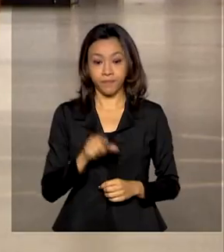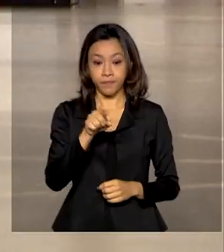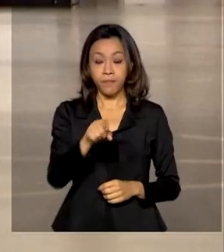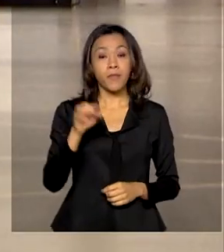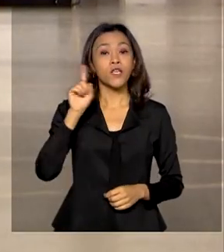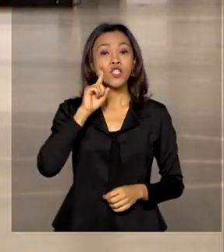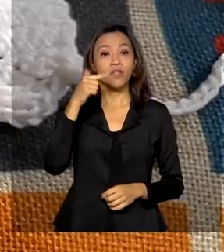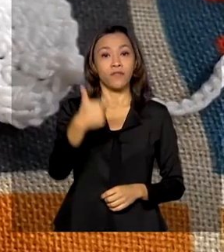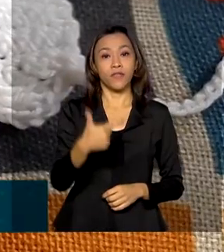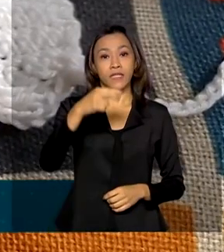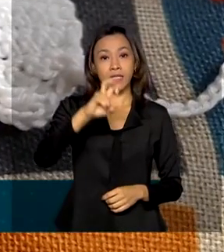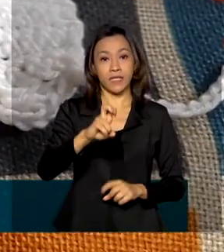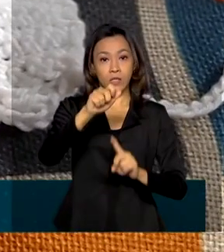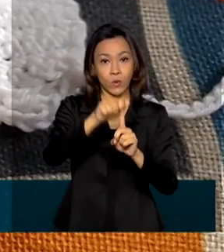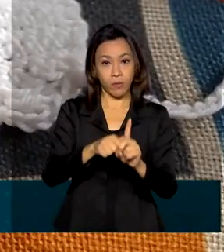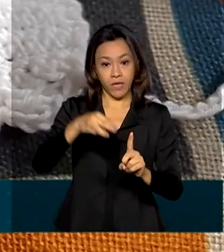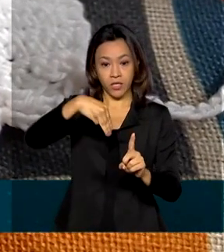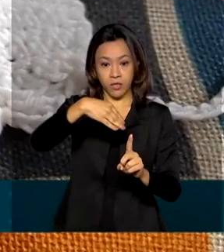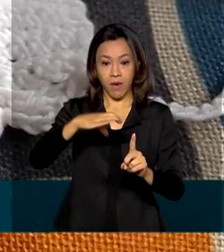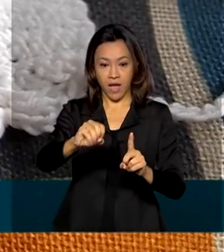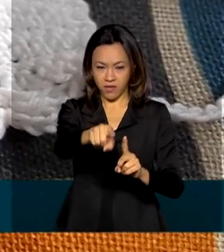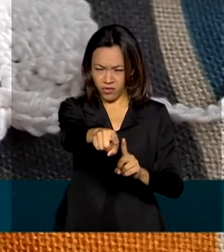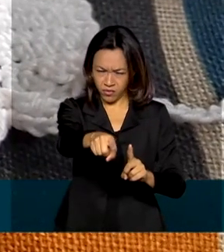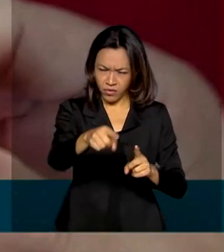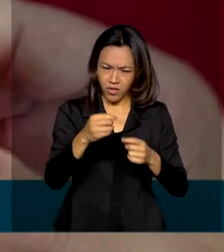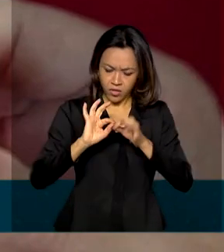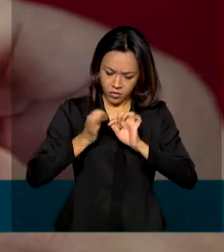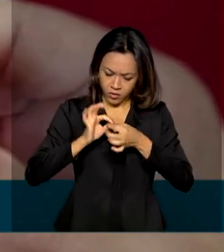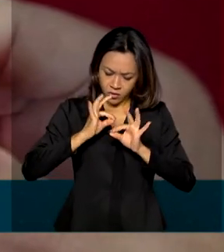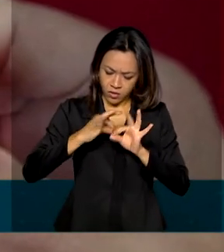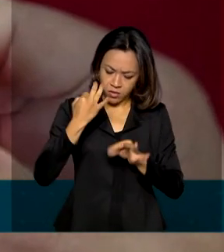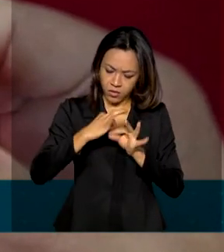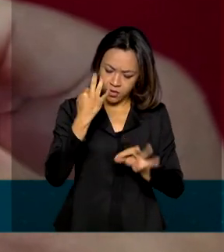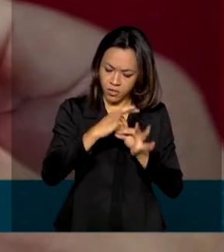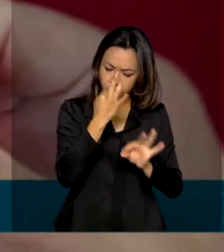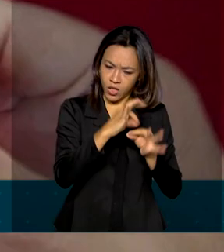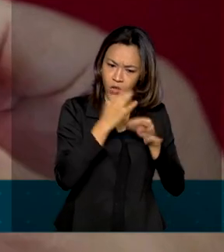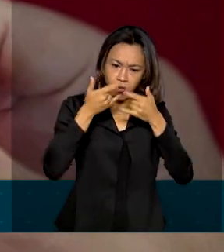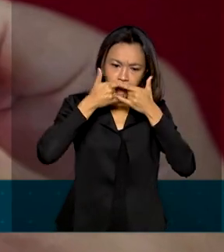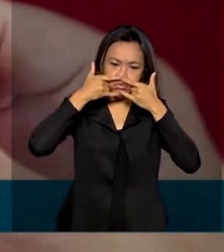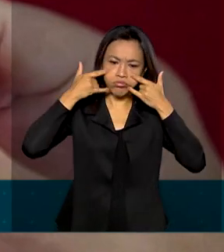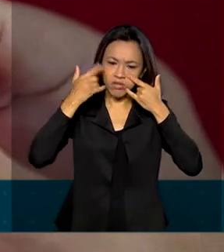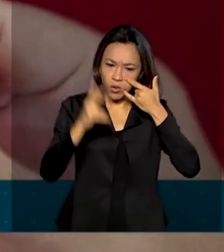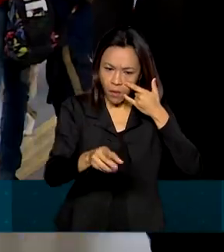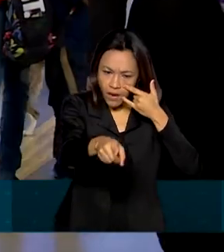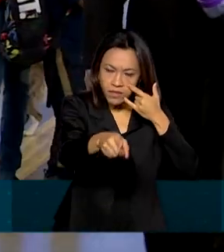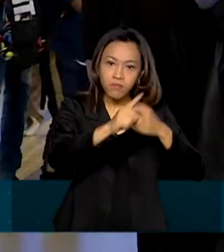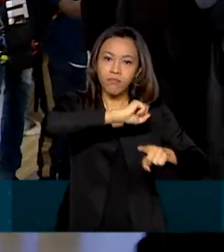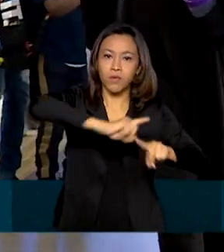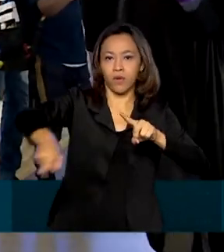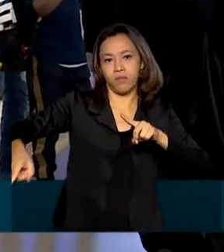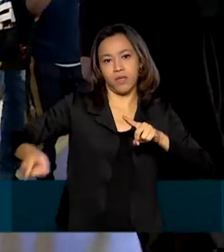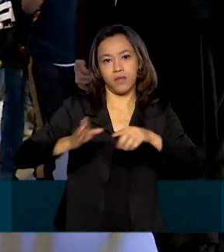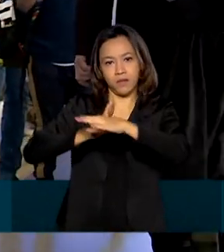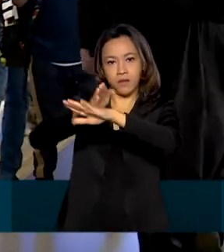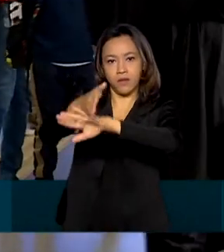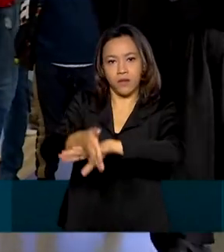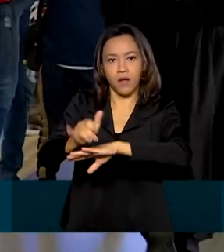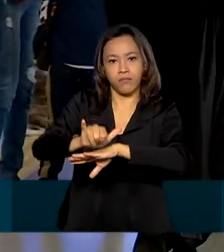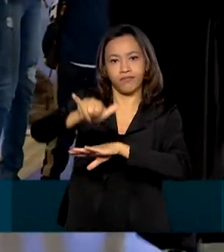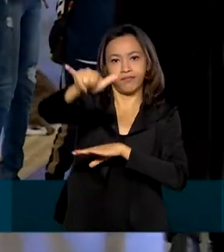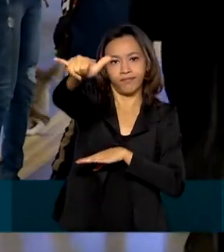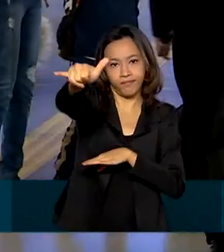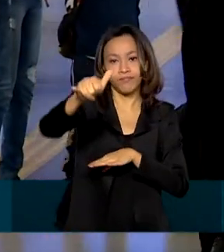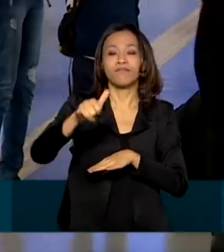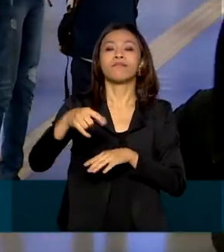de 25 de março, máscaras de crochê ou tricô como essas vão ser proibidas nos aeroportos e